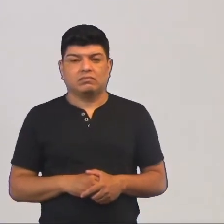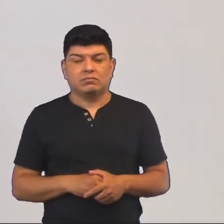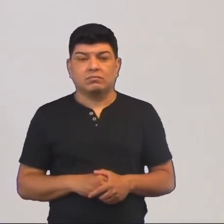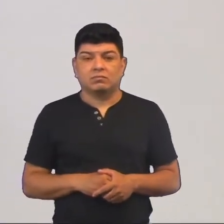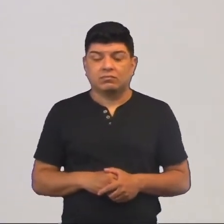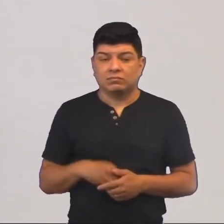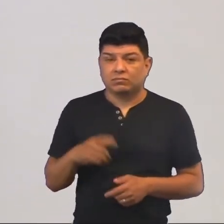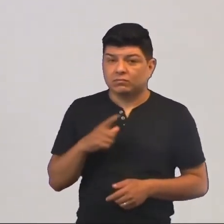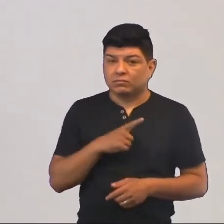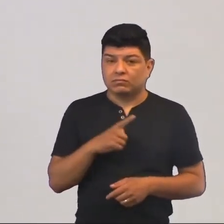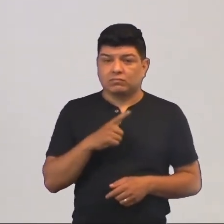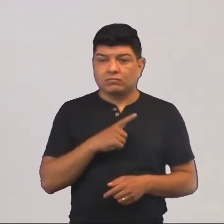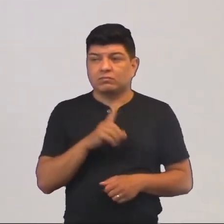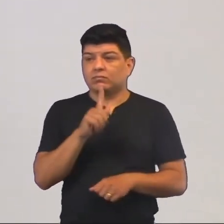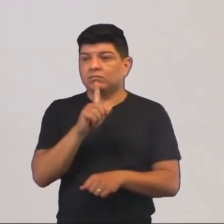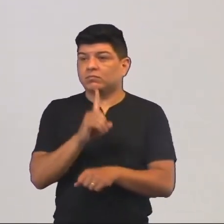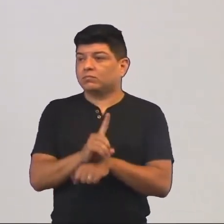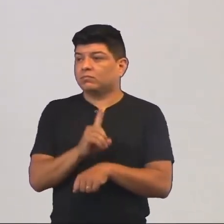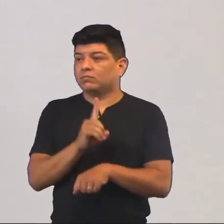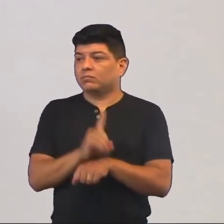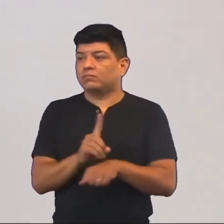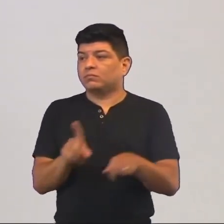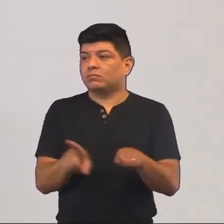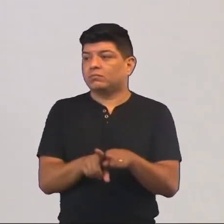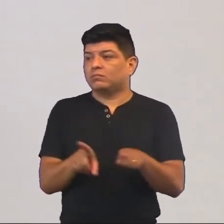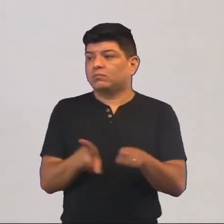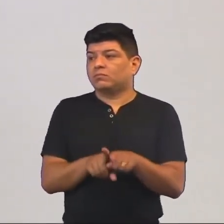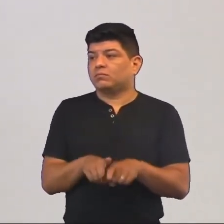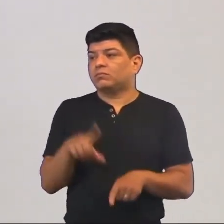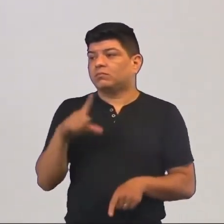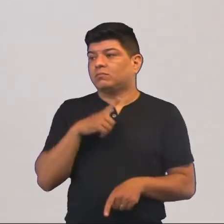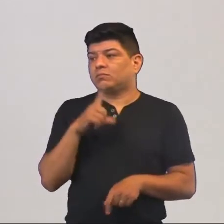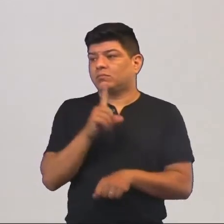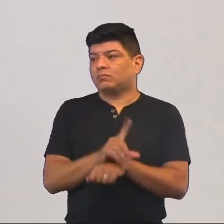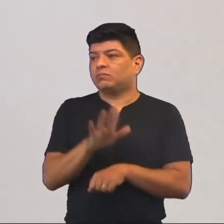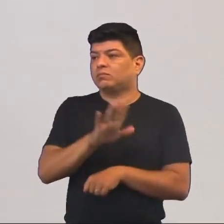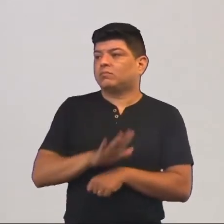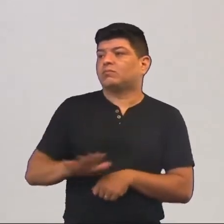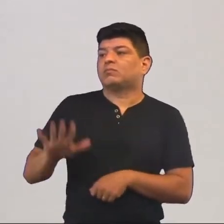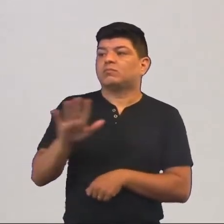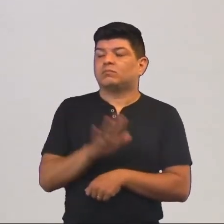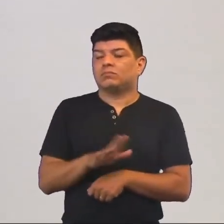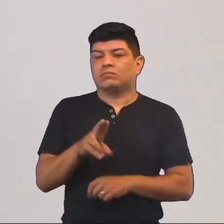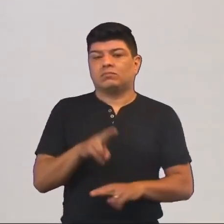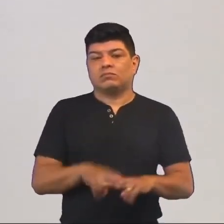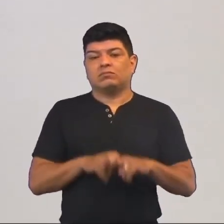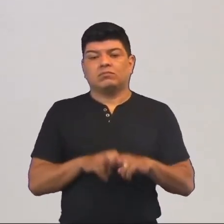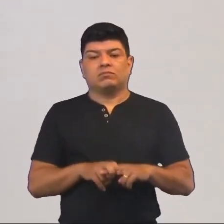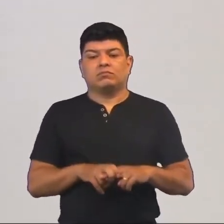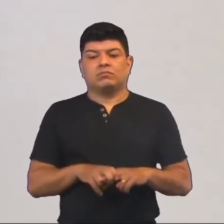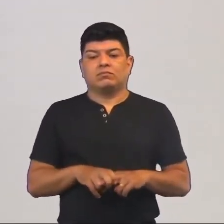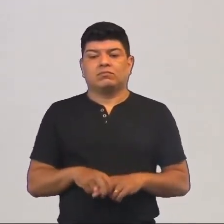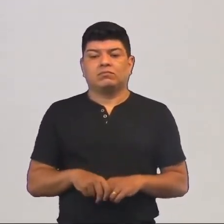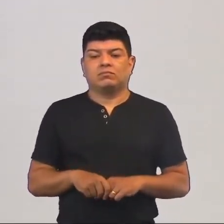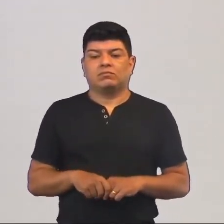Então, quando tem esses diretores, também aí tem o diretor geral, né? Aquele que